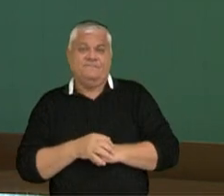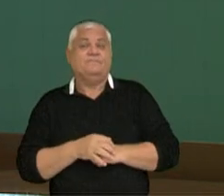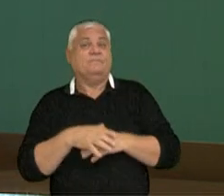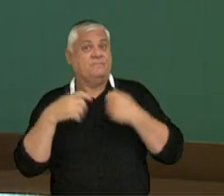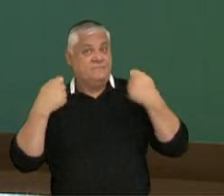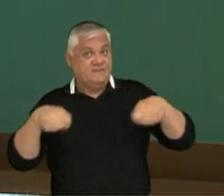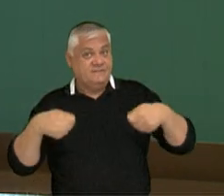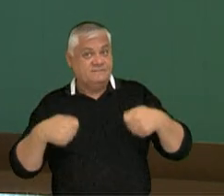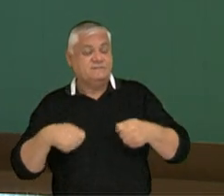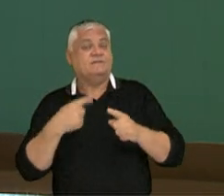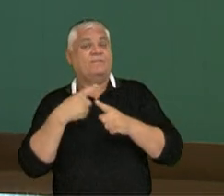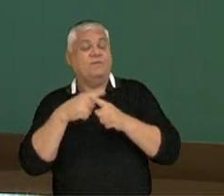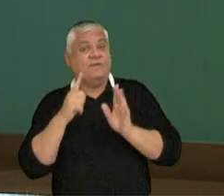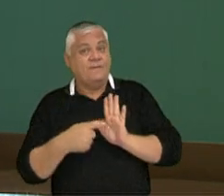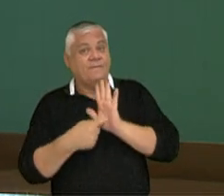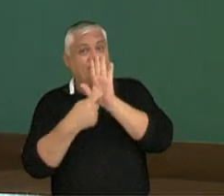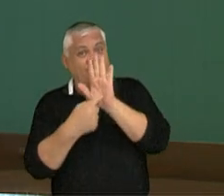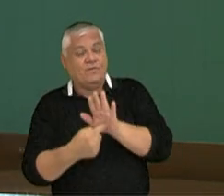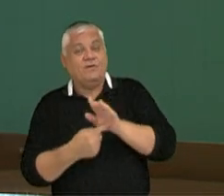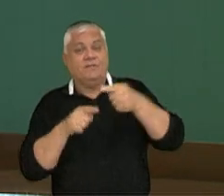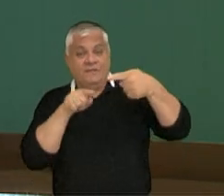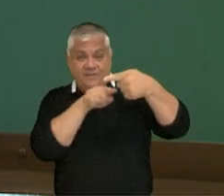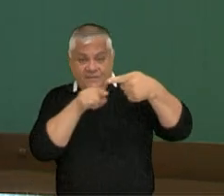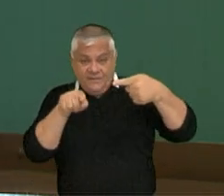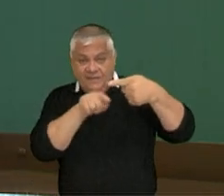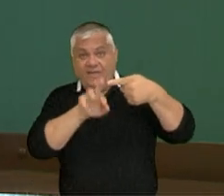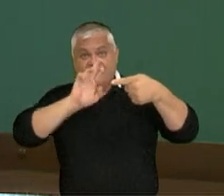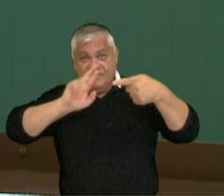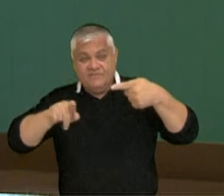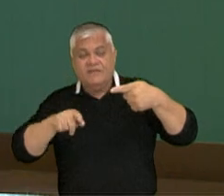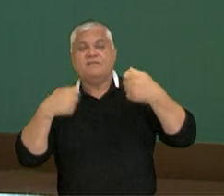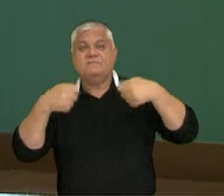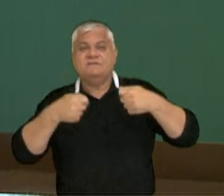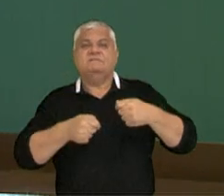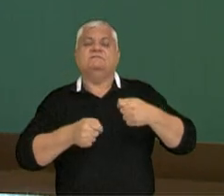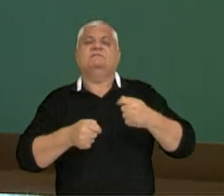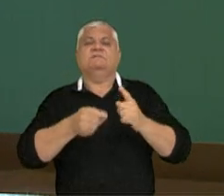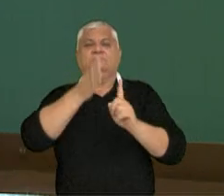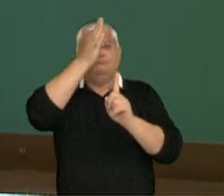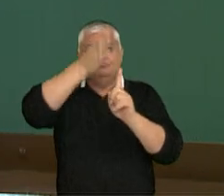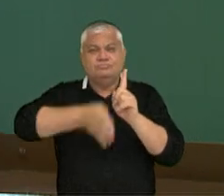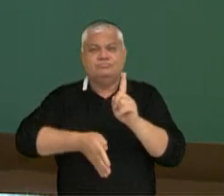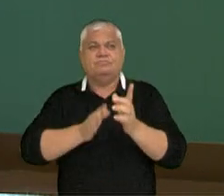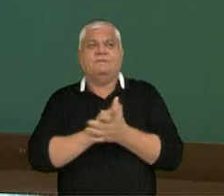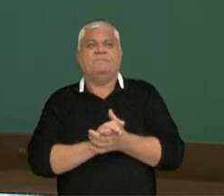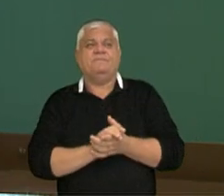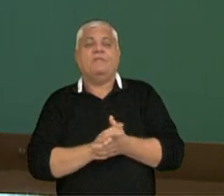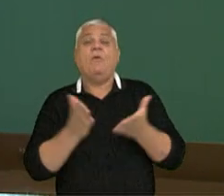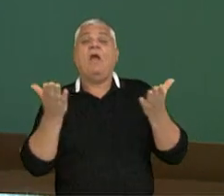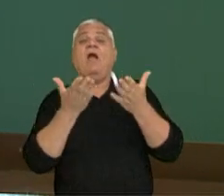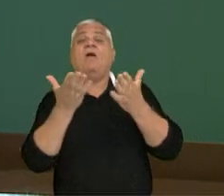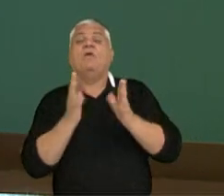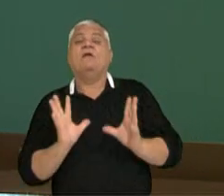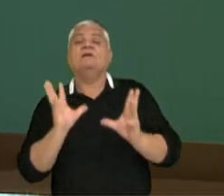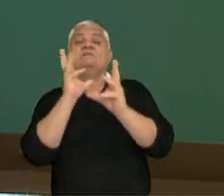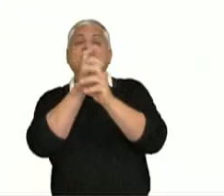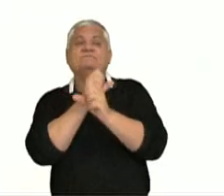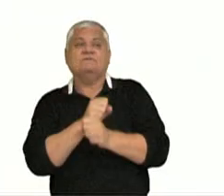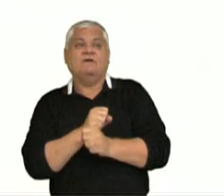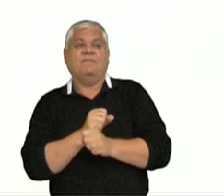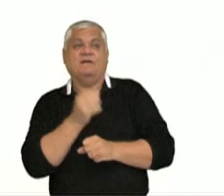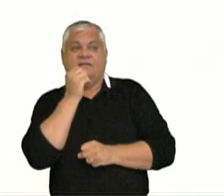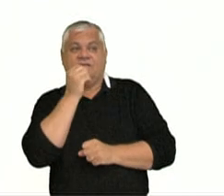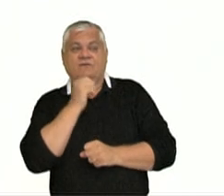frações apresentarem denominadores diferentes, ok? Então, agora nós podemos somar, certo?